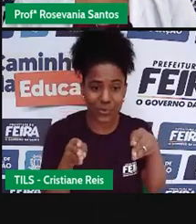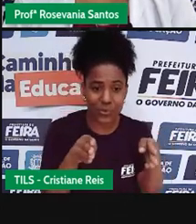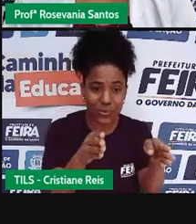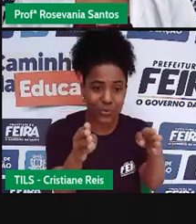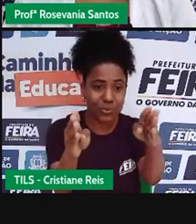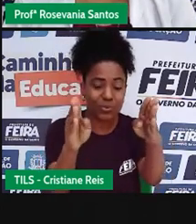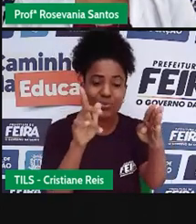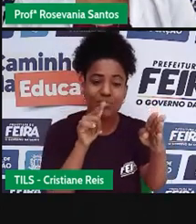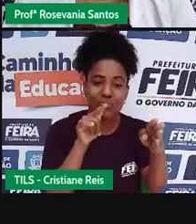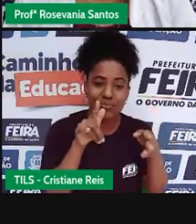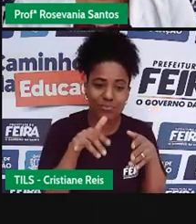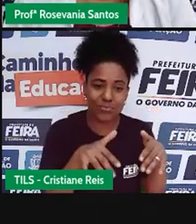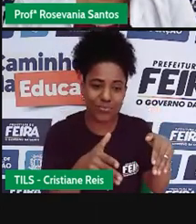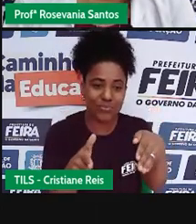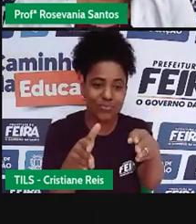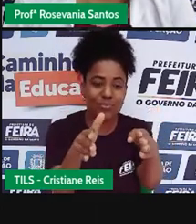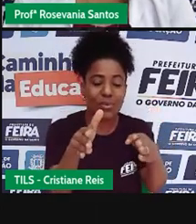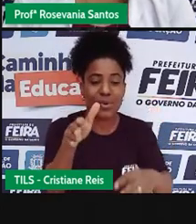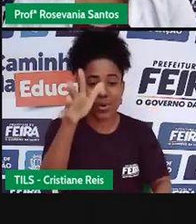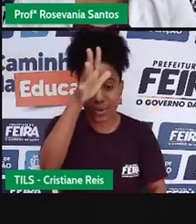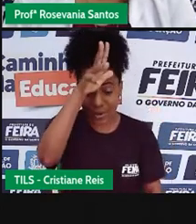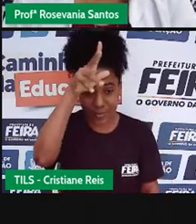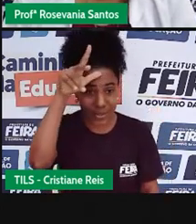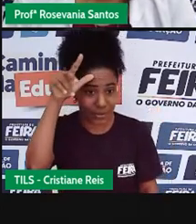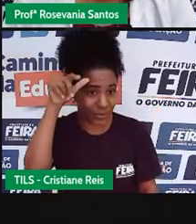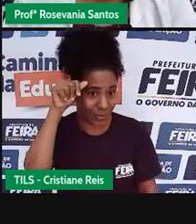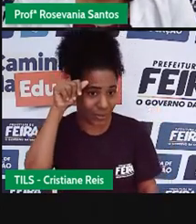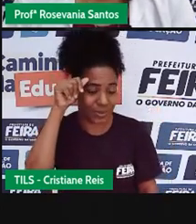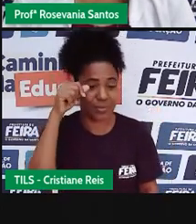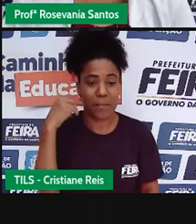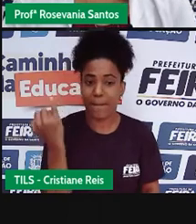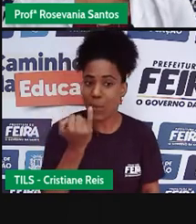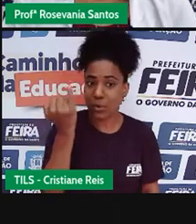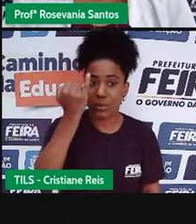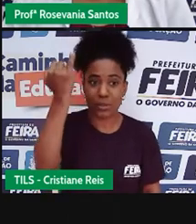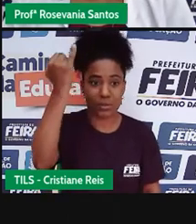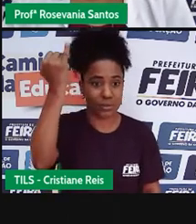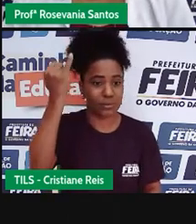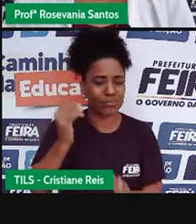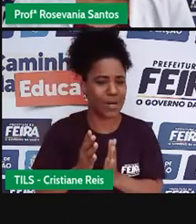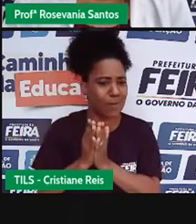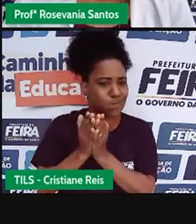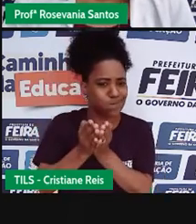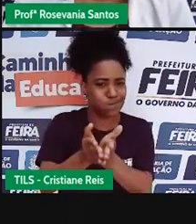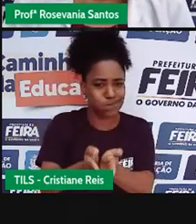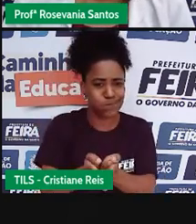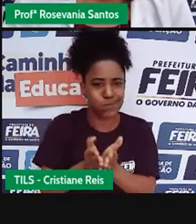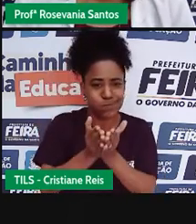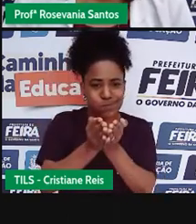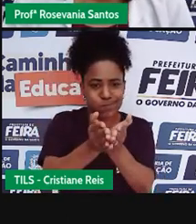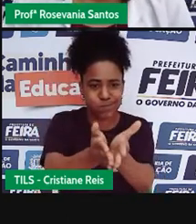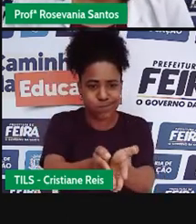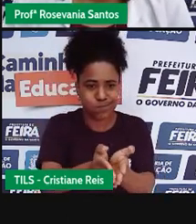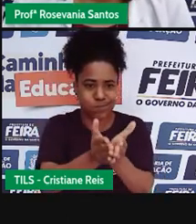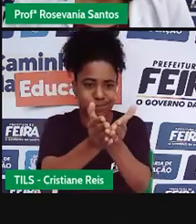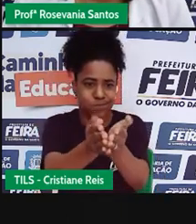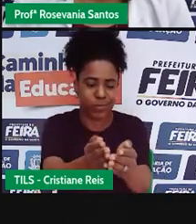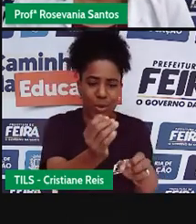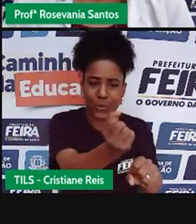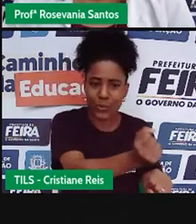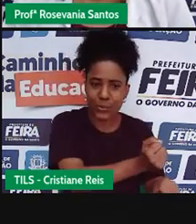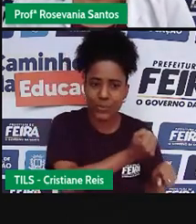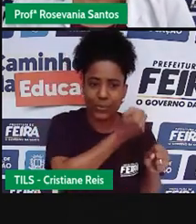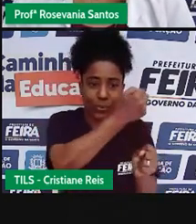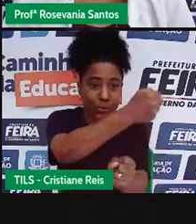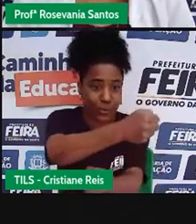todos utilizam, né, esses rios como meio de transporte, alguns, né, só servem para geração de energia, porque são